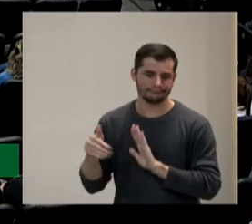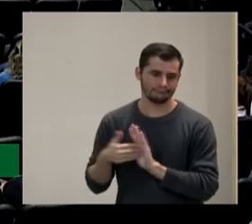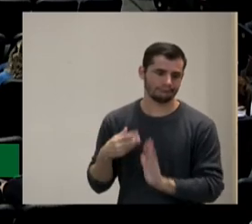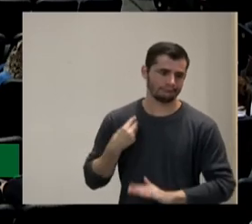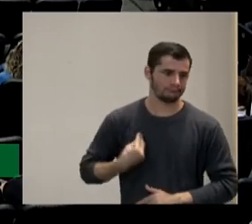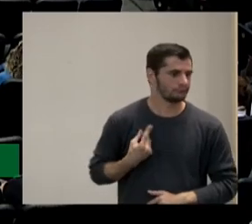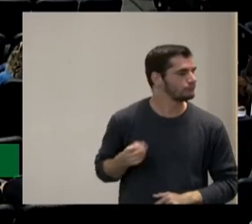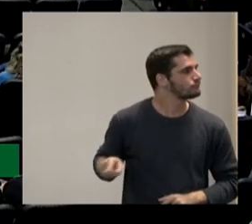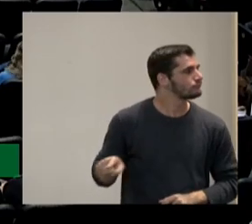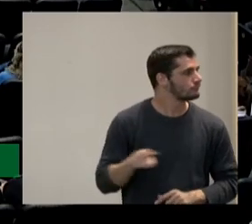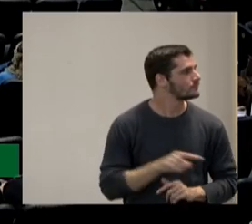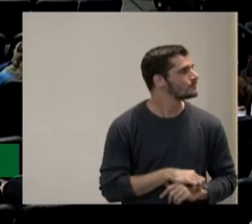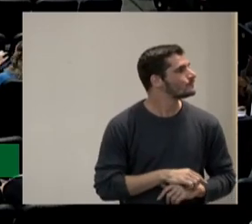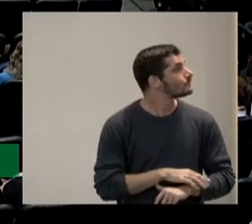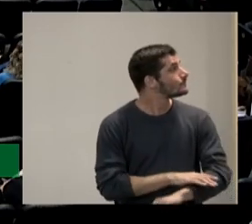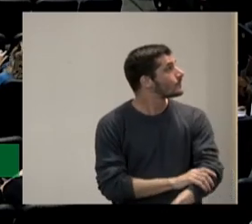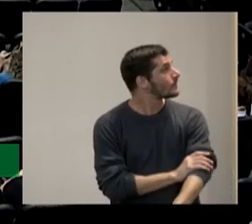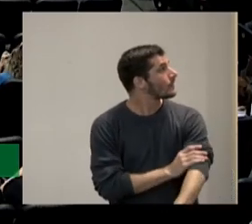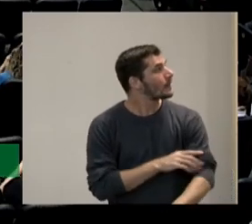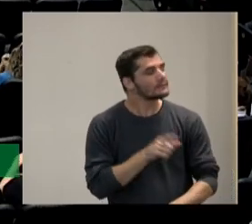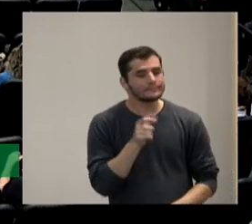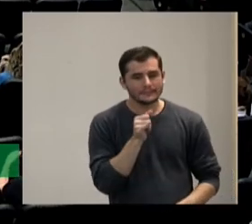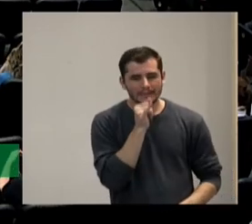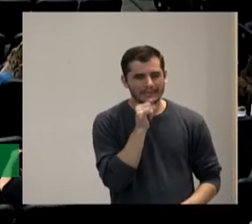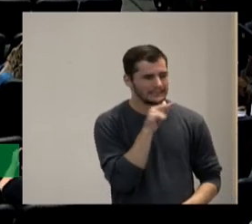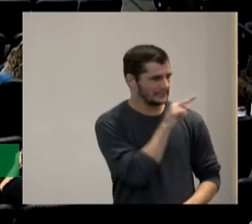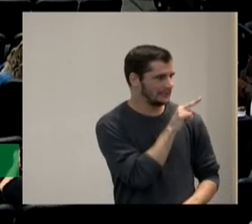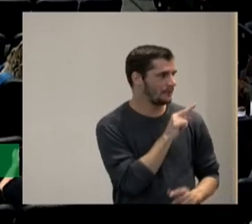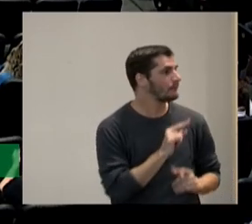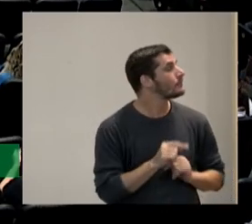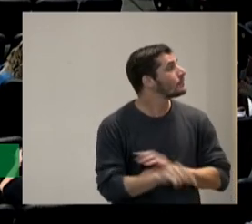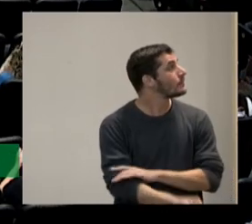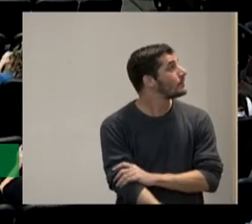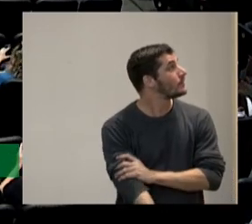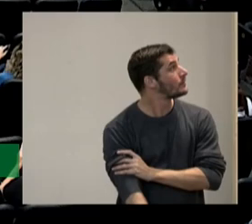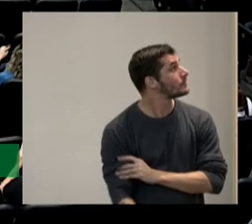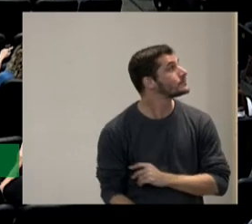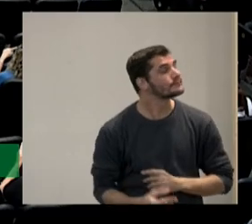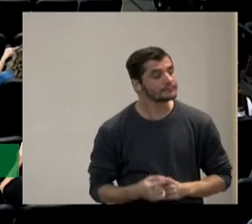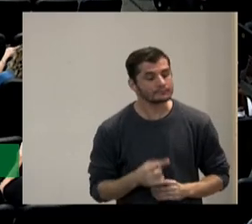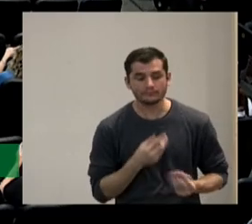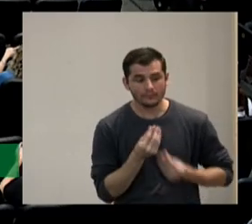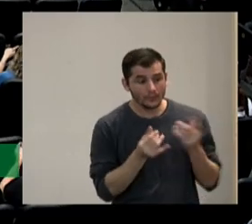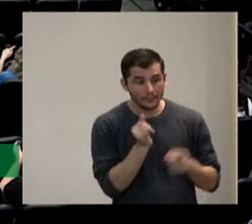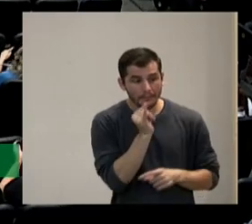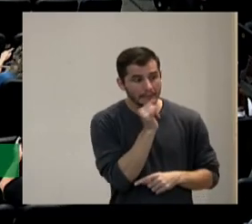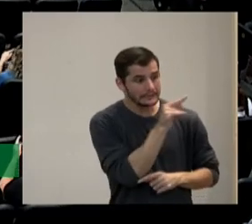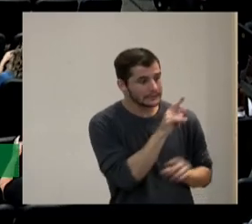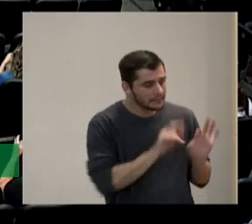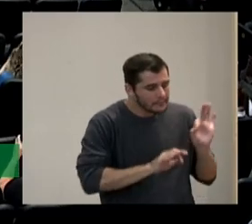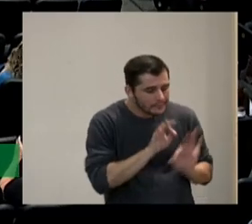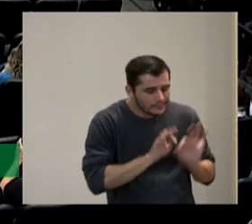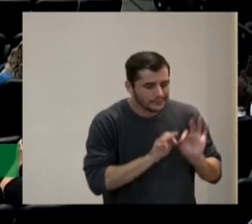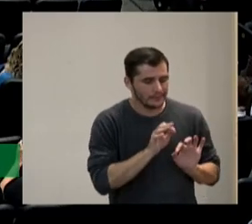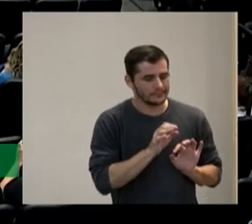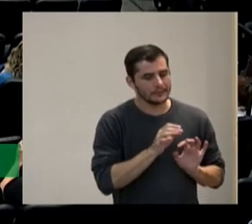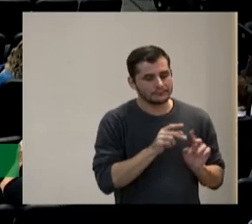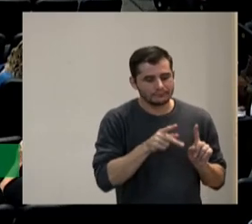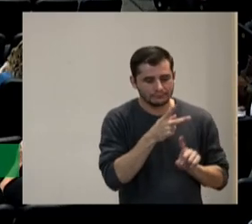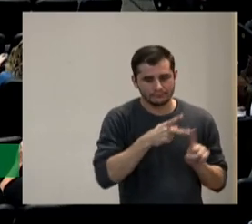eu tenho aqui um pequeno exemplo para entender o que significaria um exemplo de planejamento DUA e